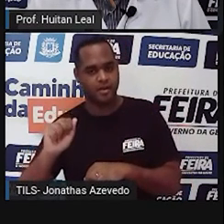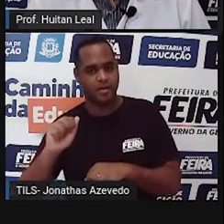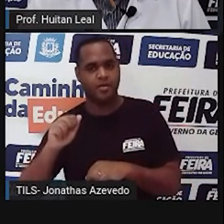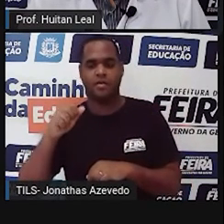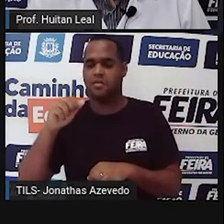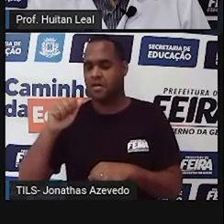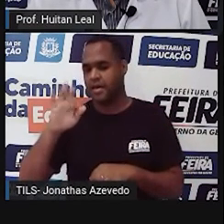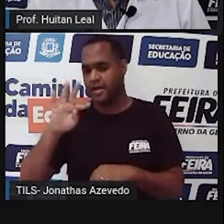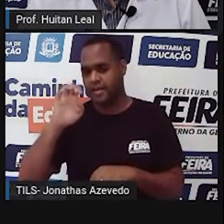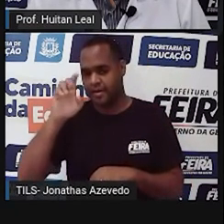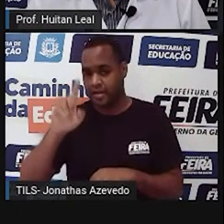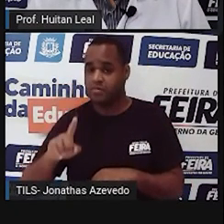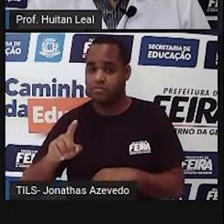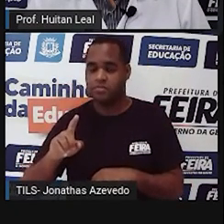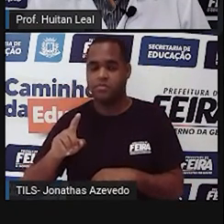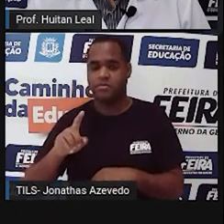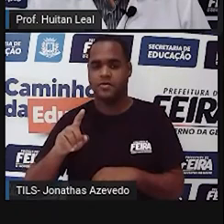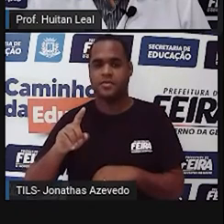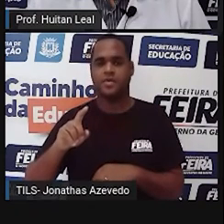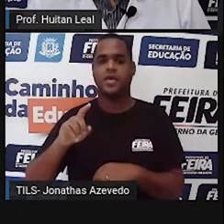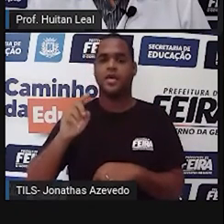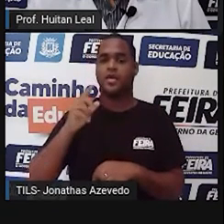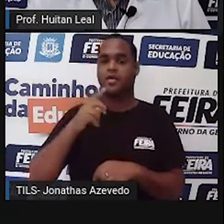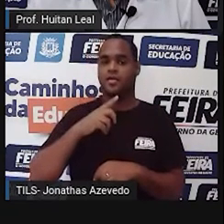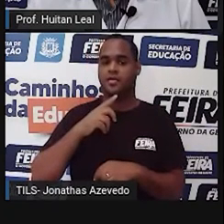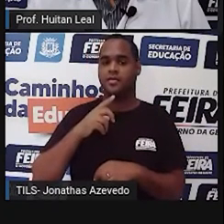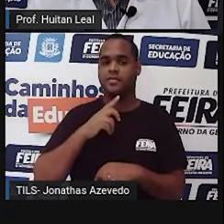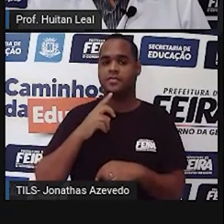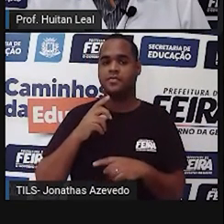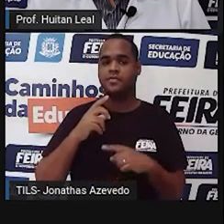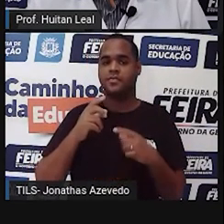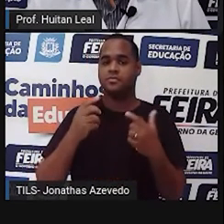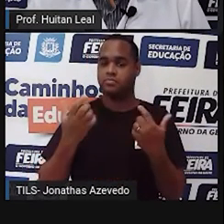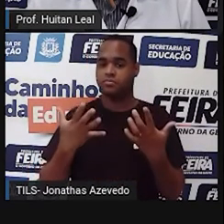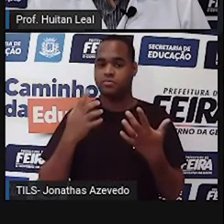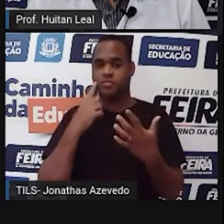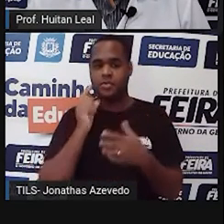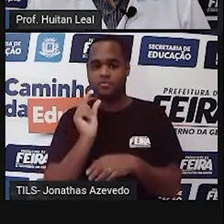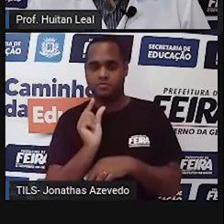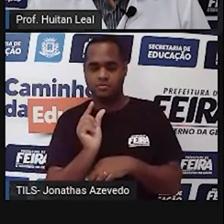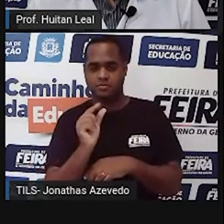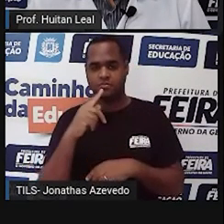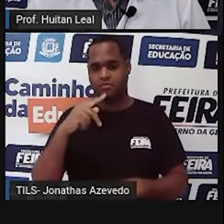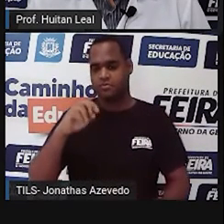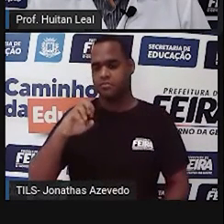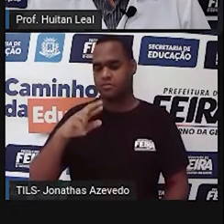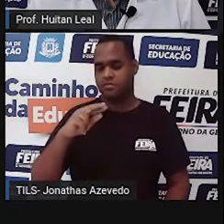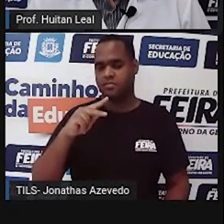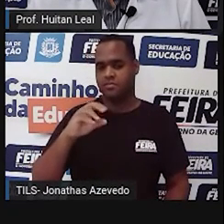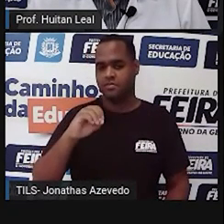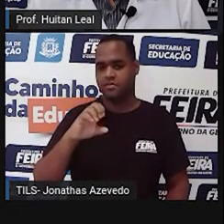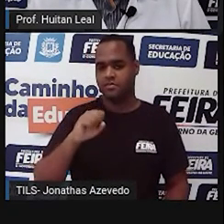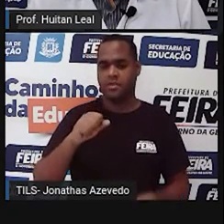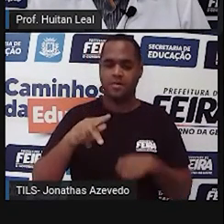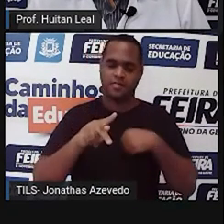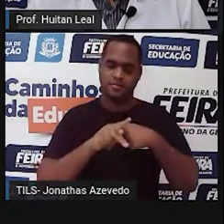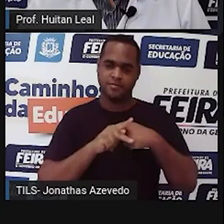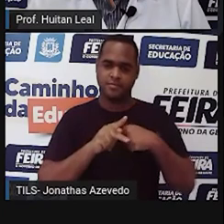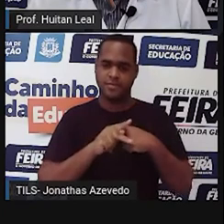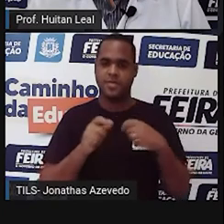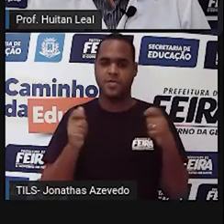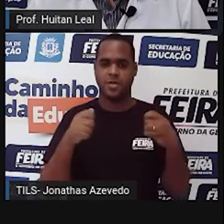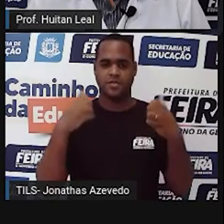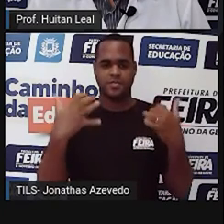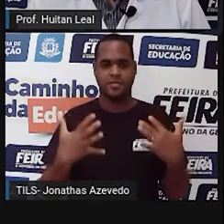Fomos até Belém. Então, quando ele significa para e até, esse A é preposição. Às vezes, ele significa para com.